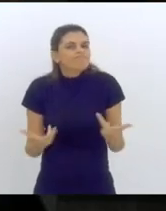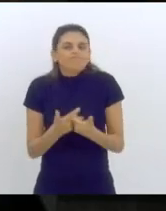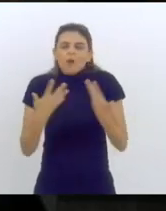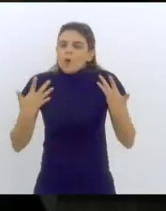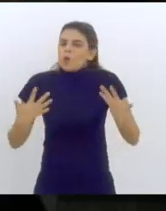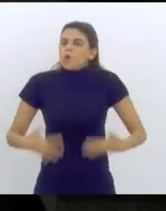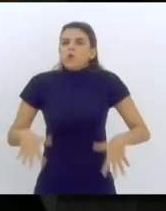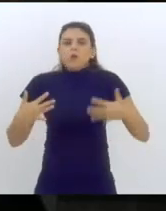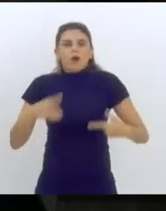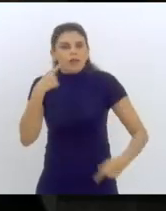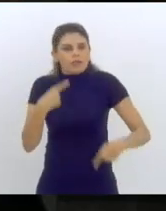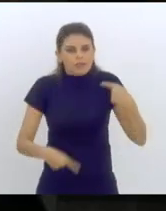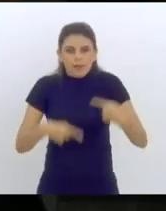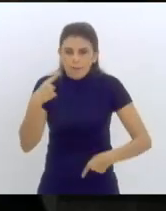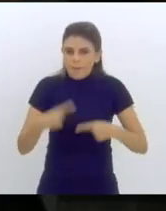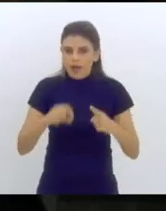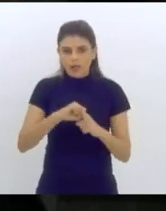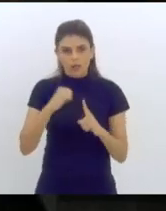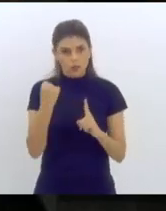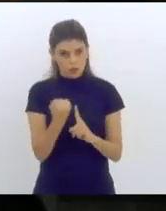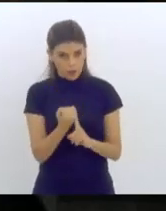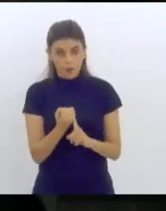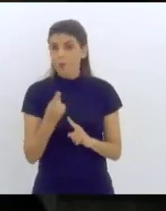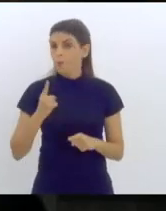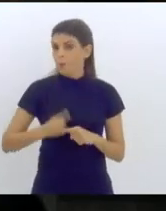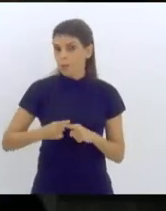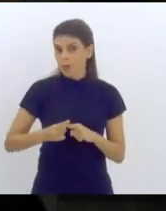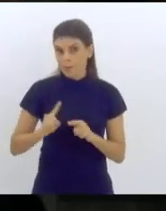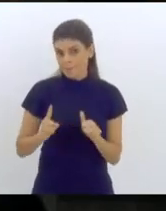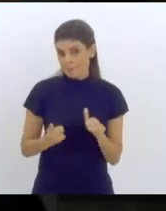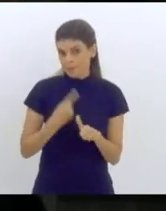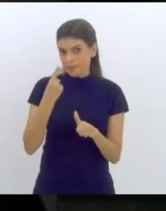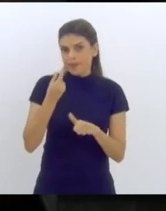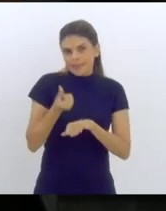Afinal, ainda nesse primeiro semestre,